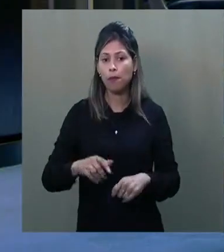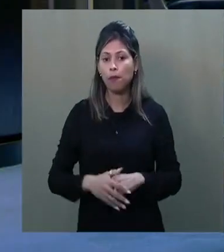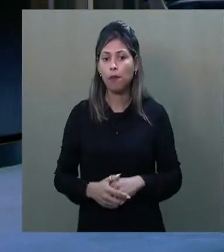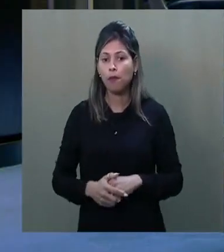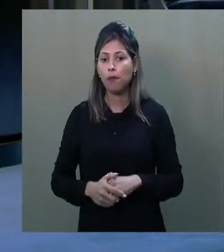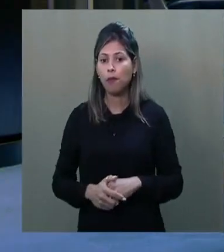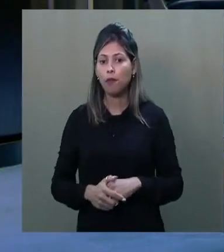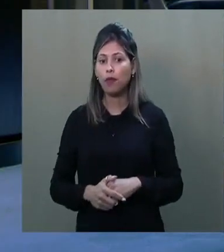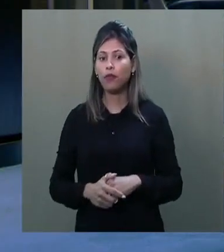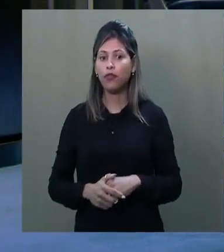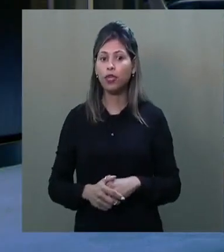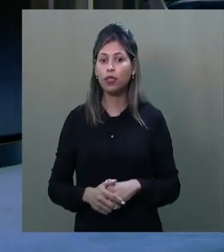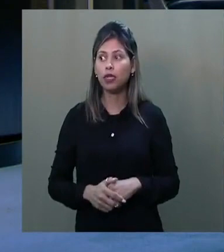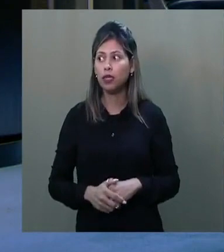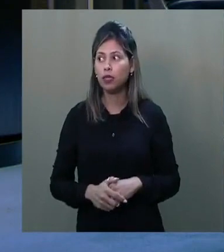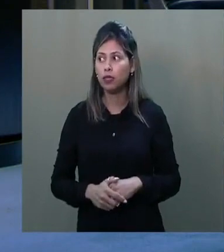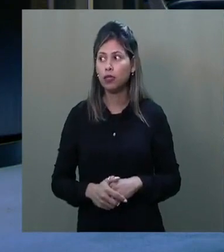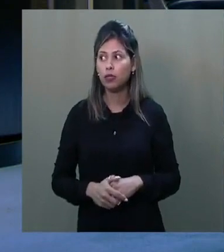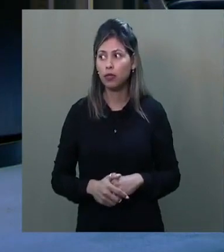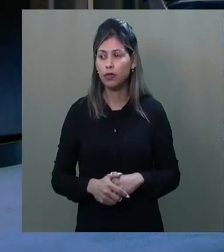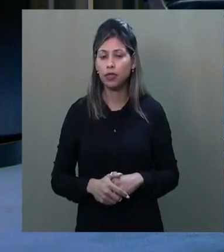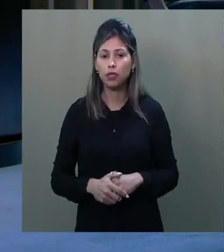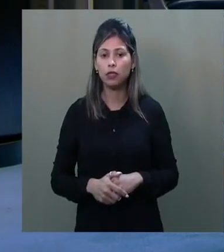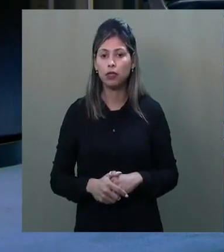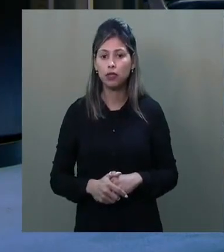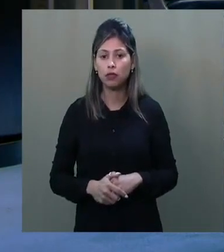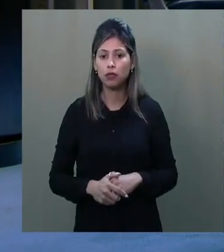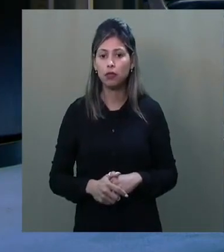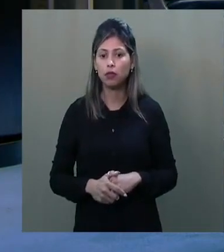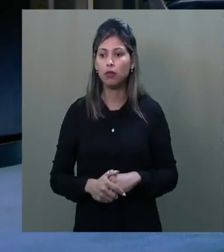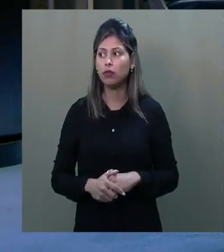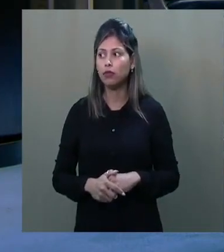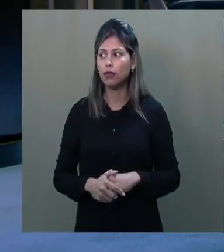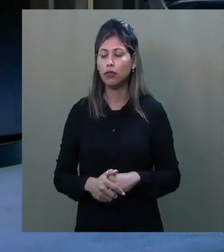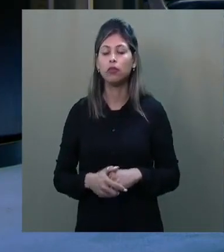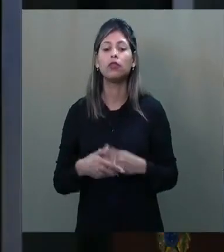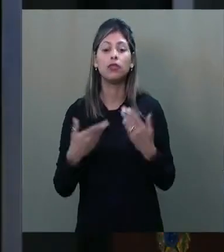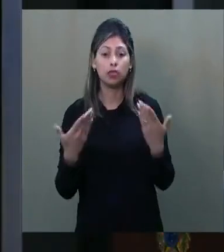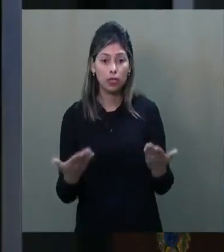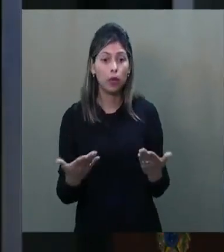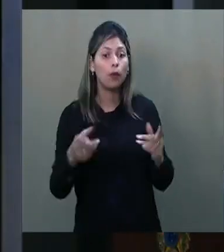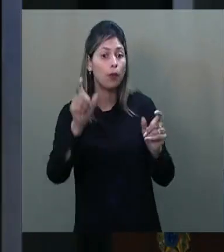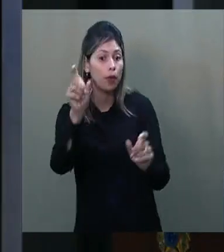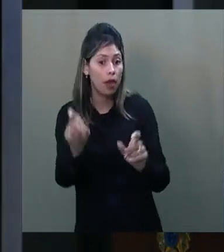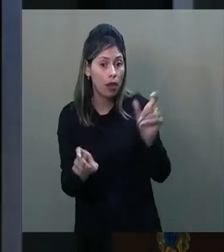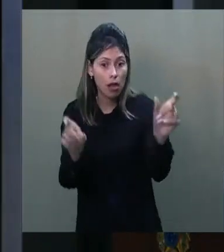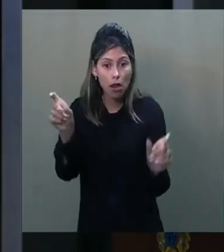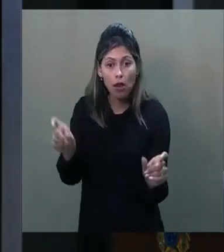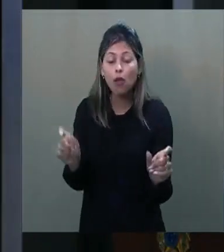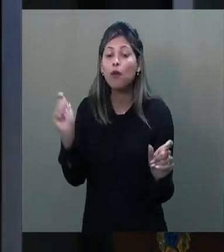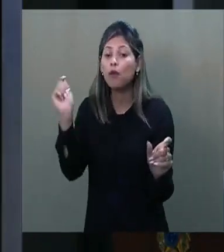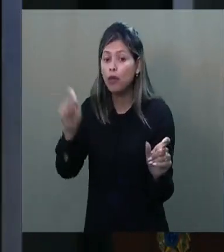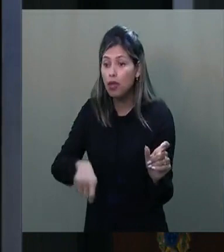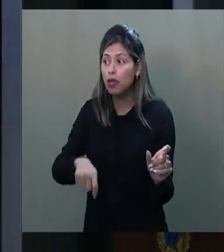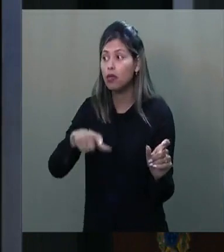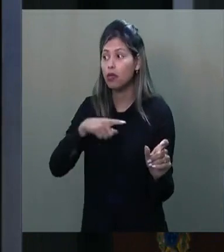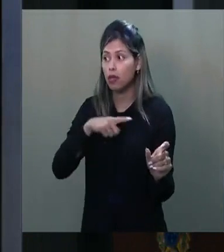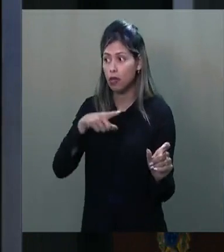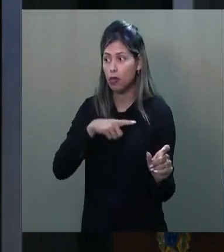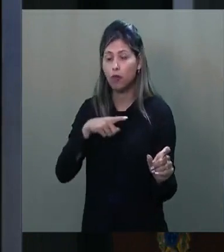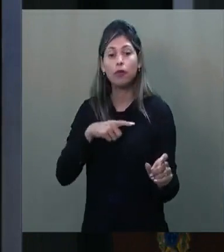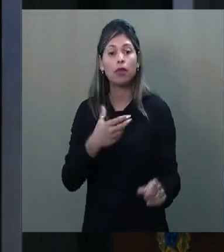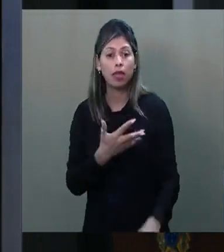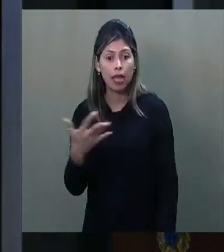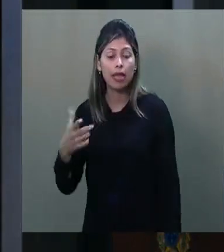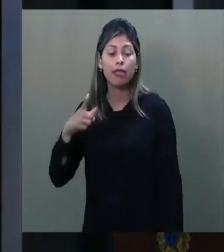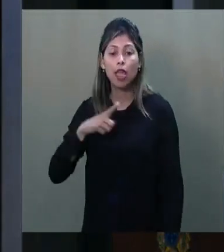Especificamente no tocante à nossa atividade parlamentar, devo salientar que, ao longo dos meus dois